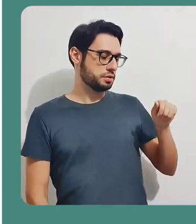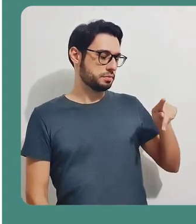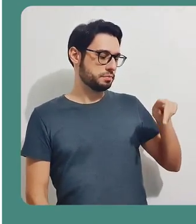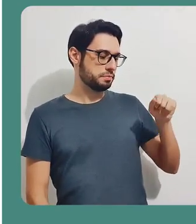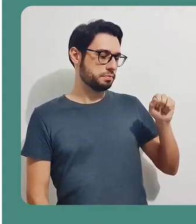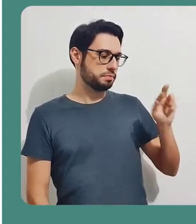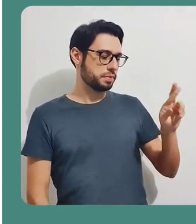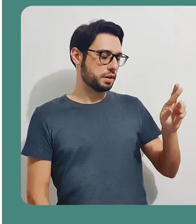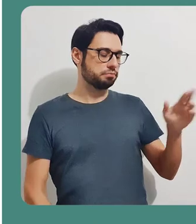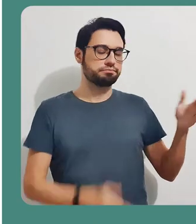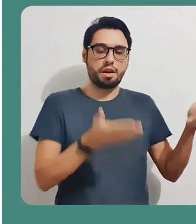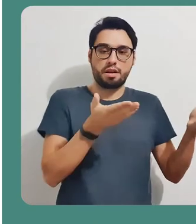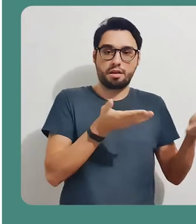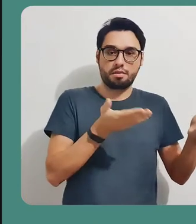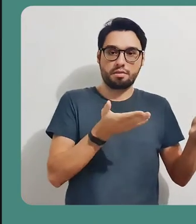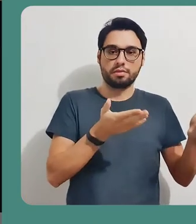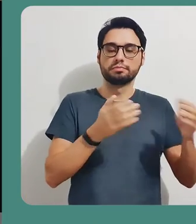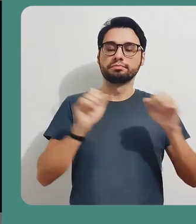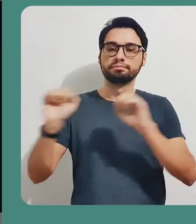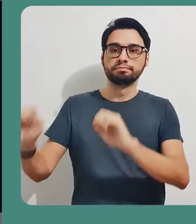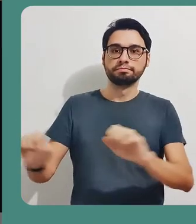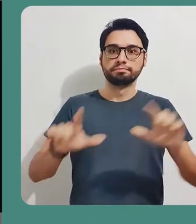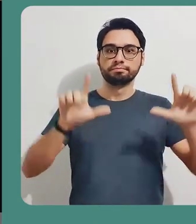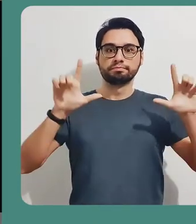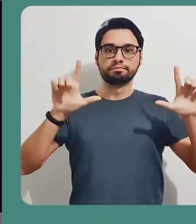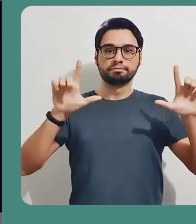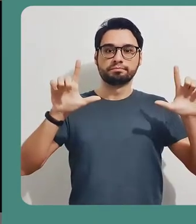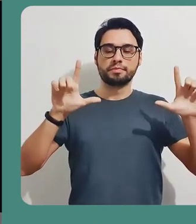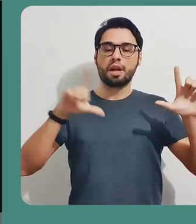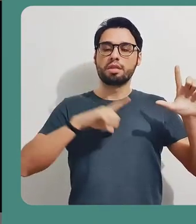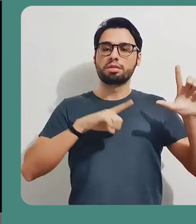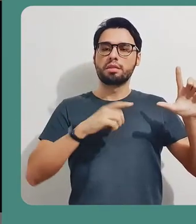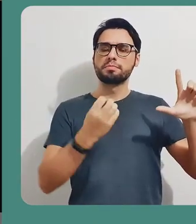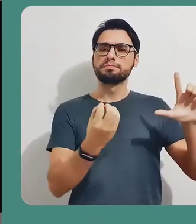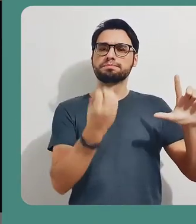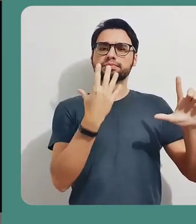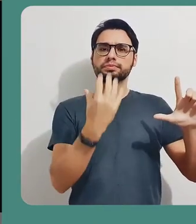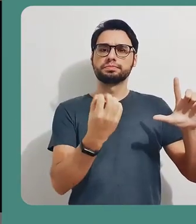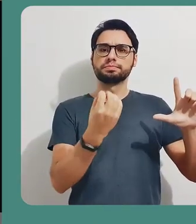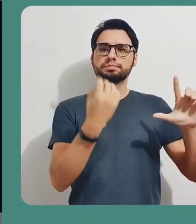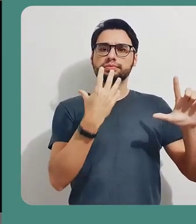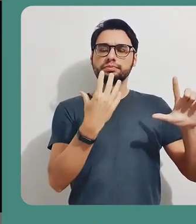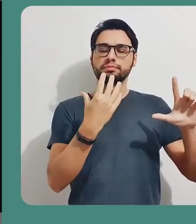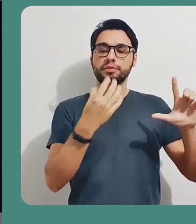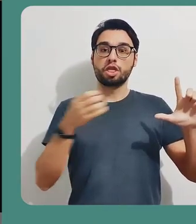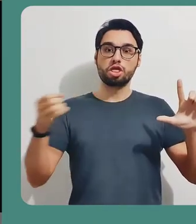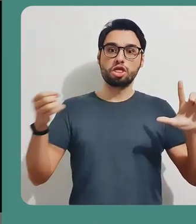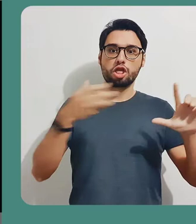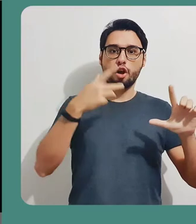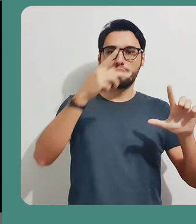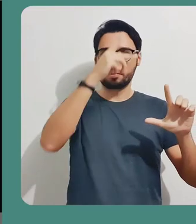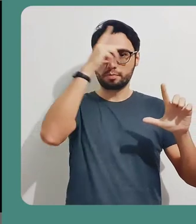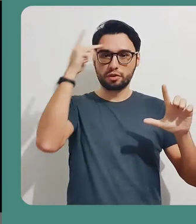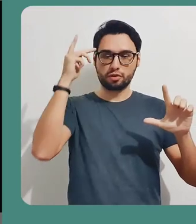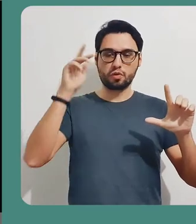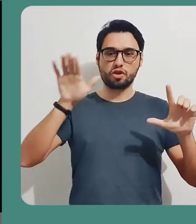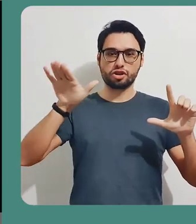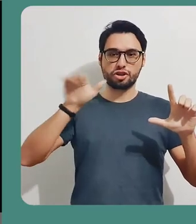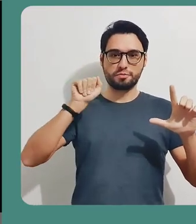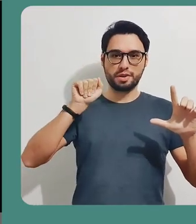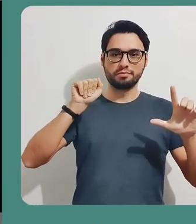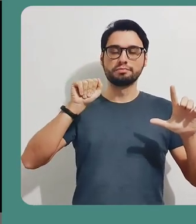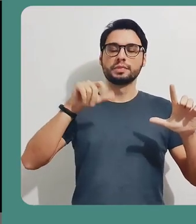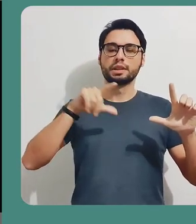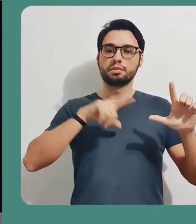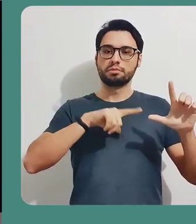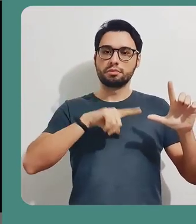basta clicar em Participar Agora. Esta, então, é a tela inicial da sua web conferência e vai aparecer esta pop-up